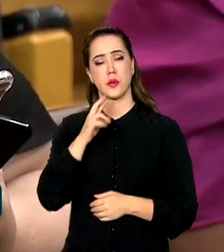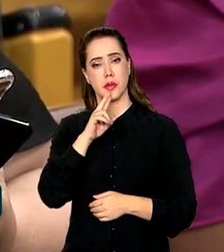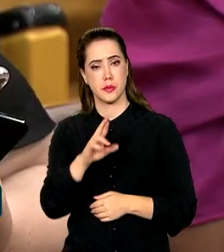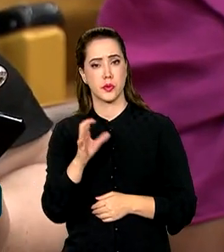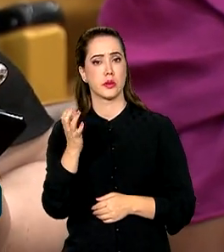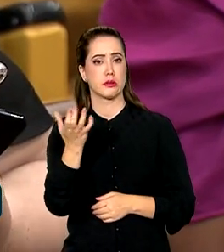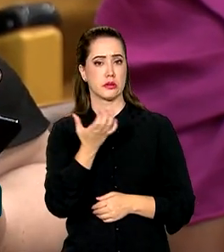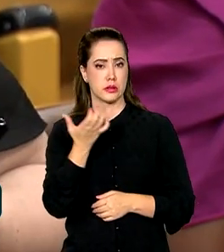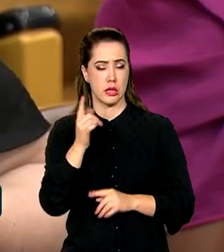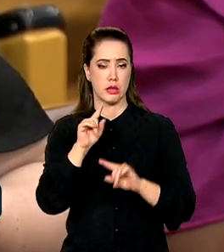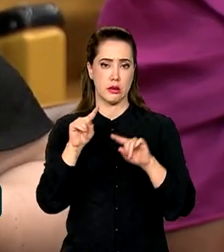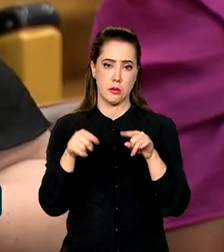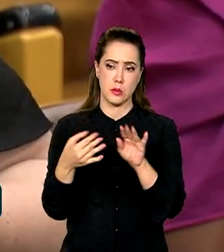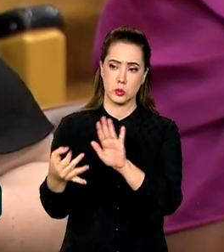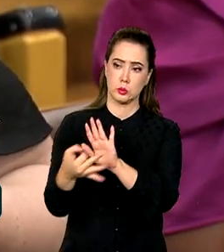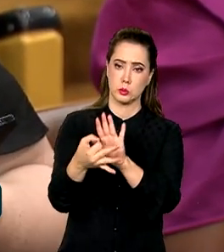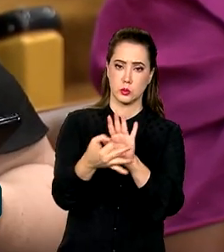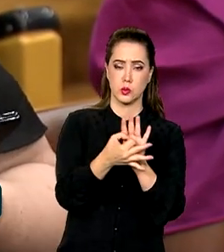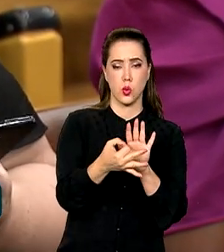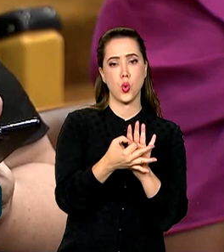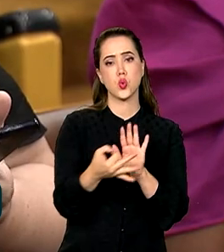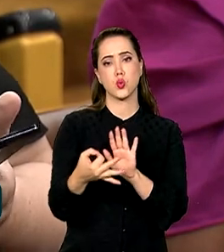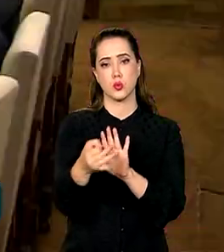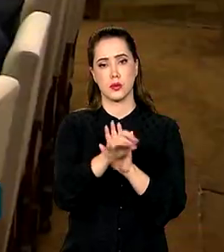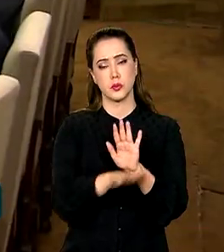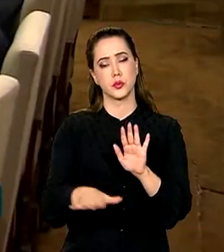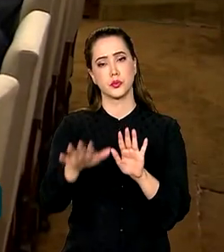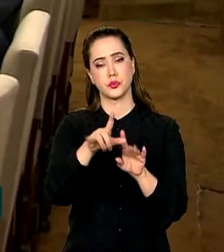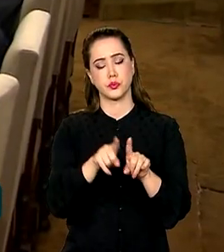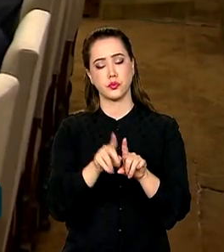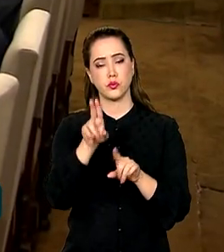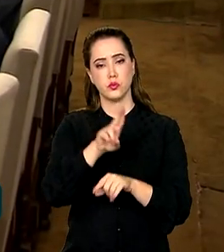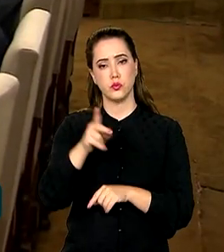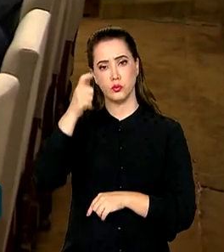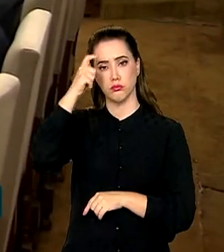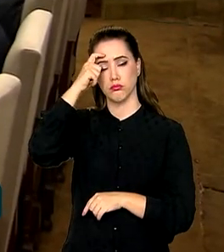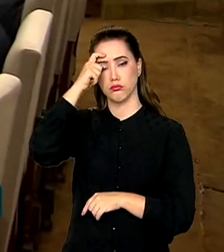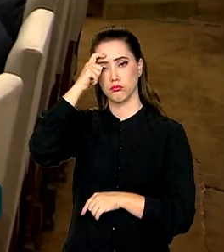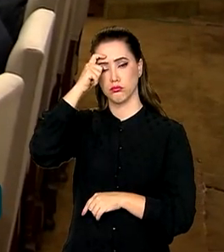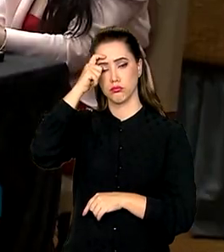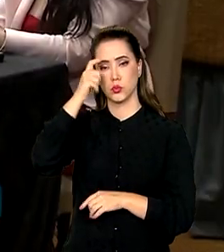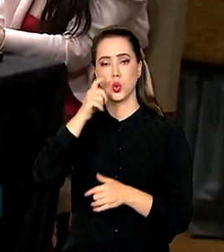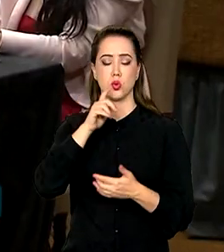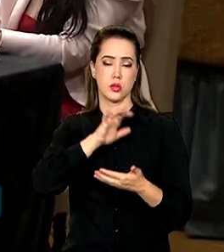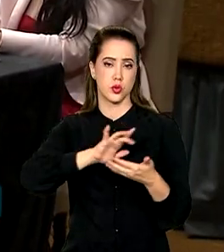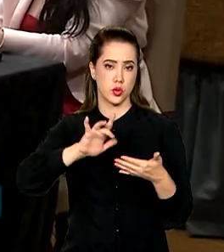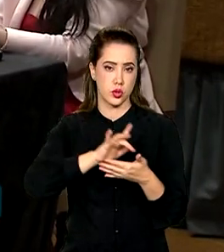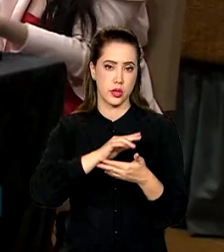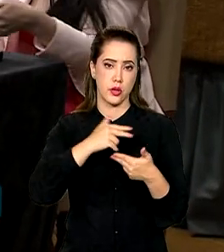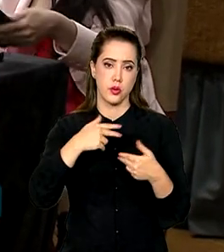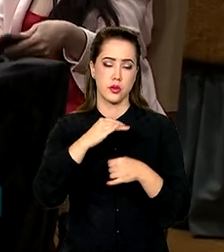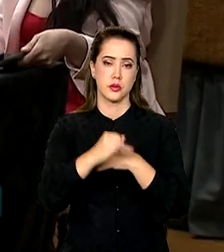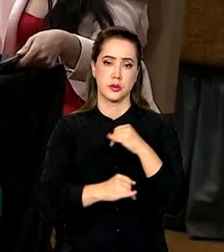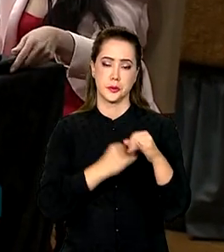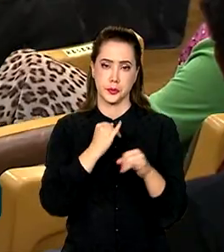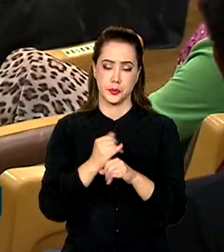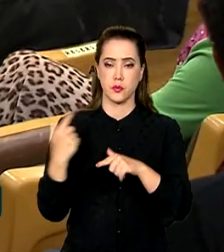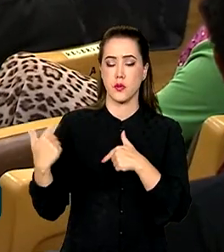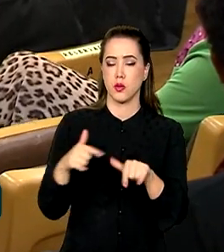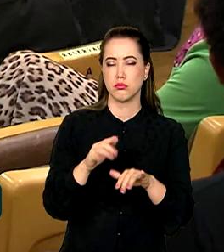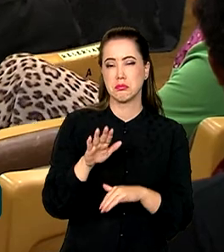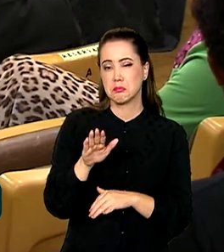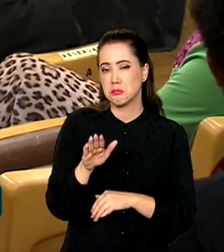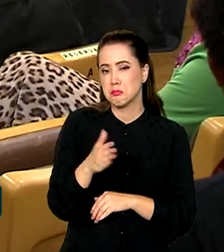na consulta pública sobre o uso consciente de telas e dispositivos digitais. A iniciativa envolve